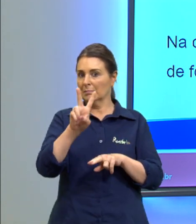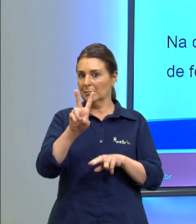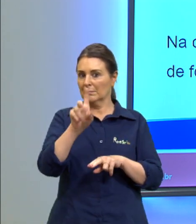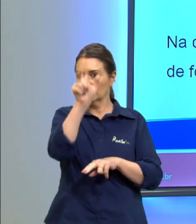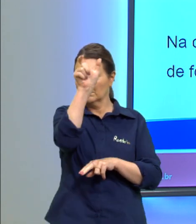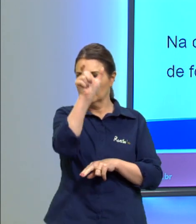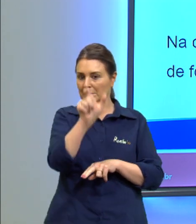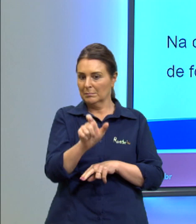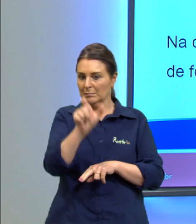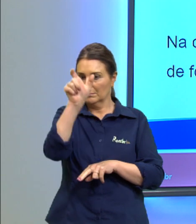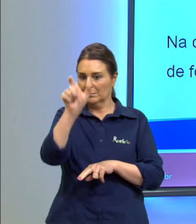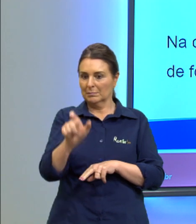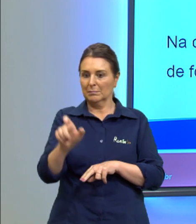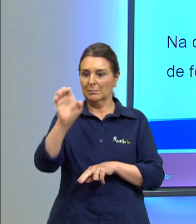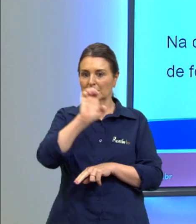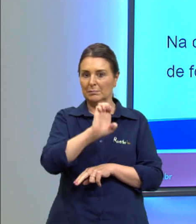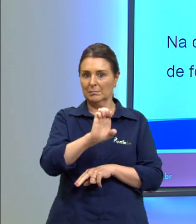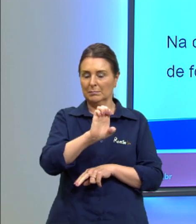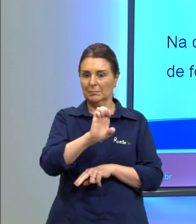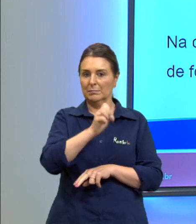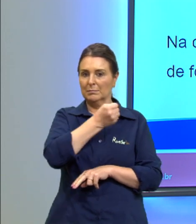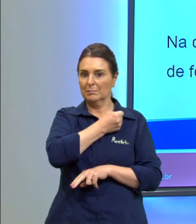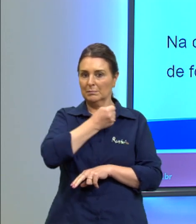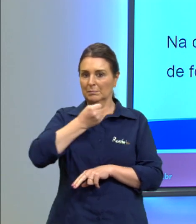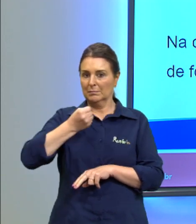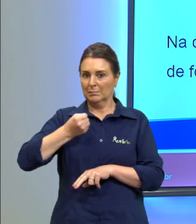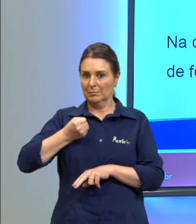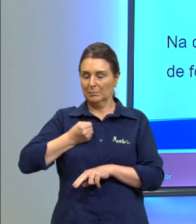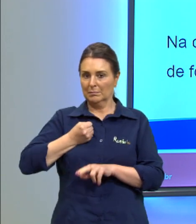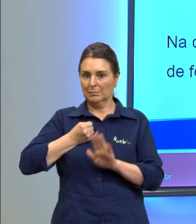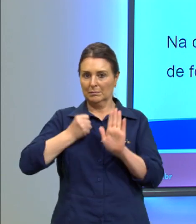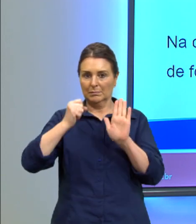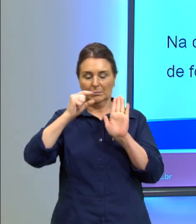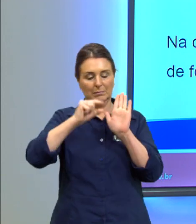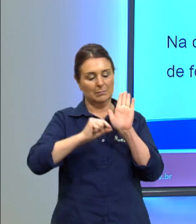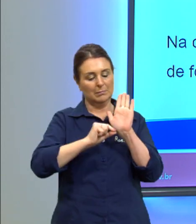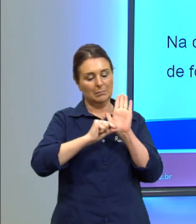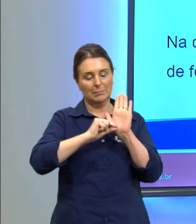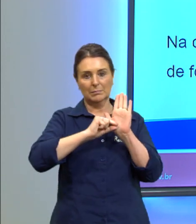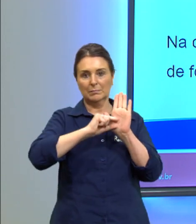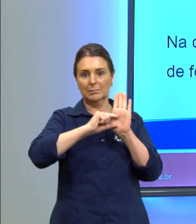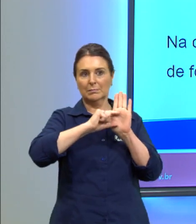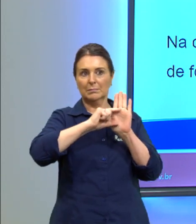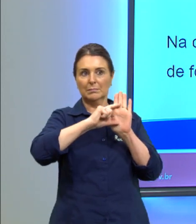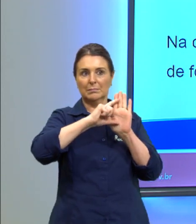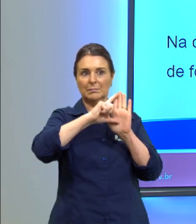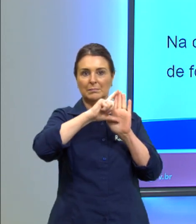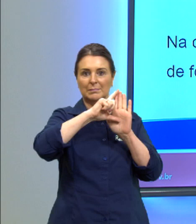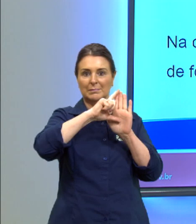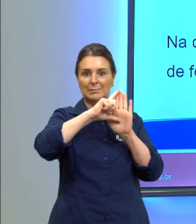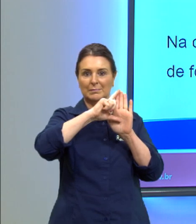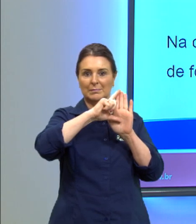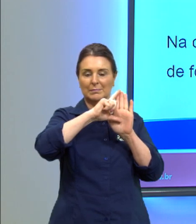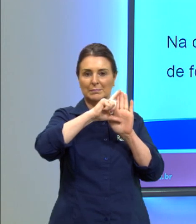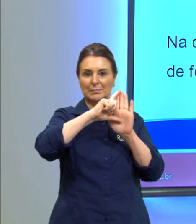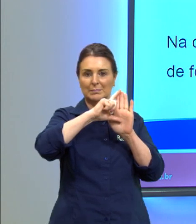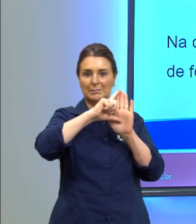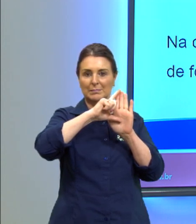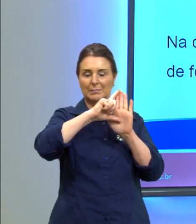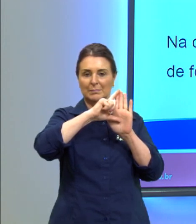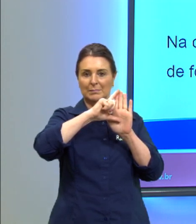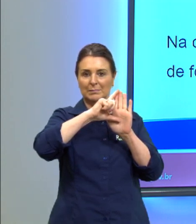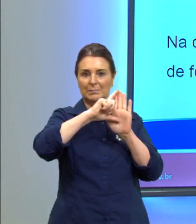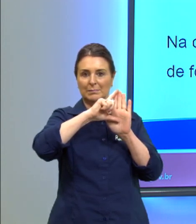na da esquerda os números estão em ordem crescente então, de cima para baixo